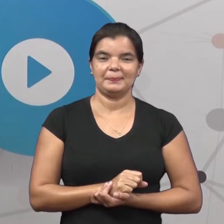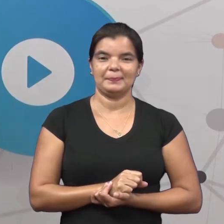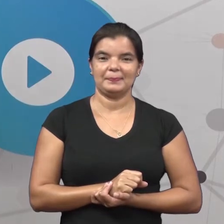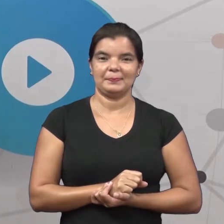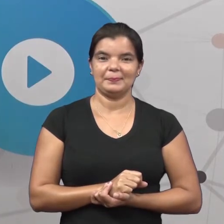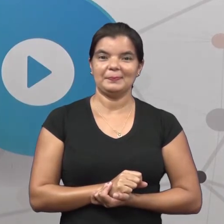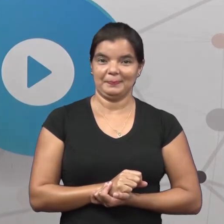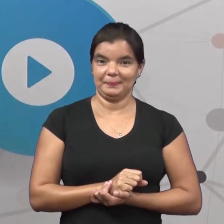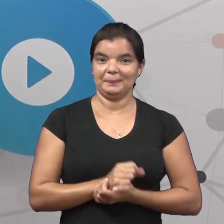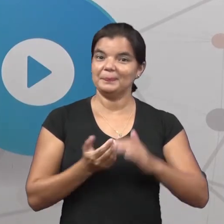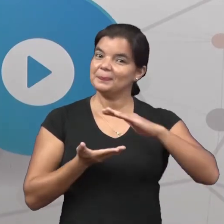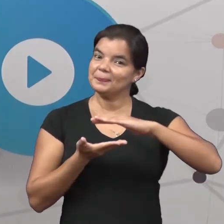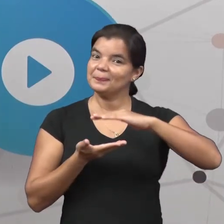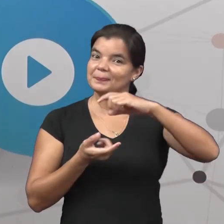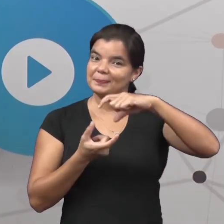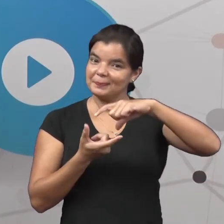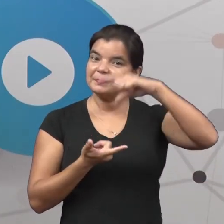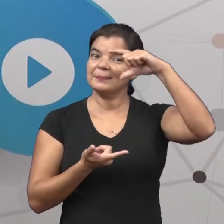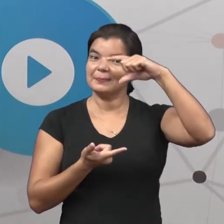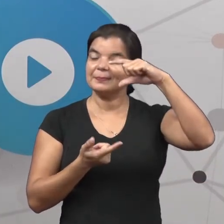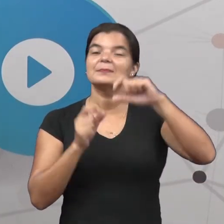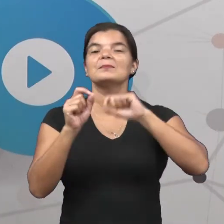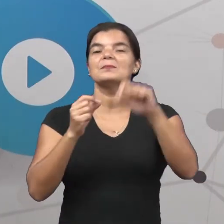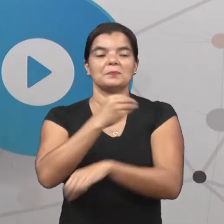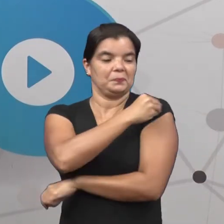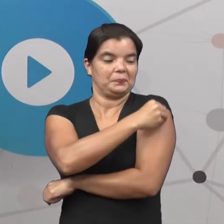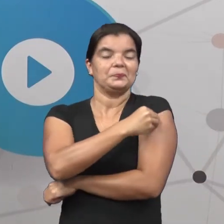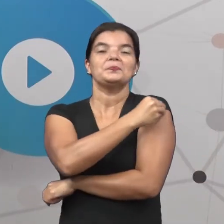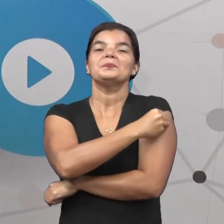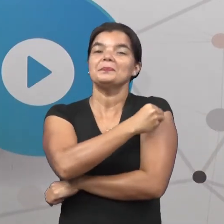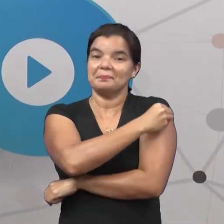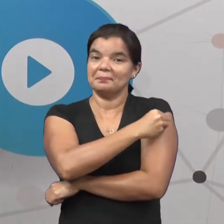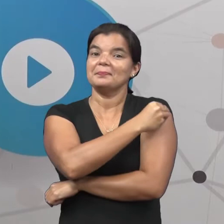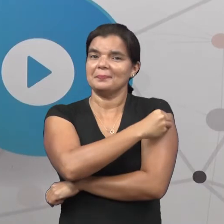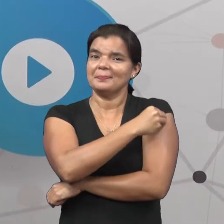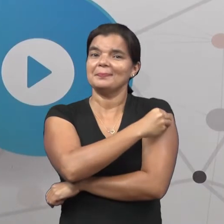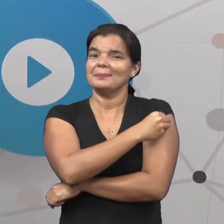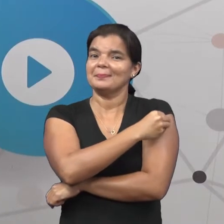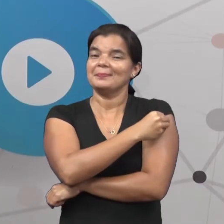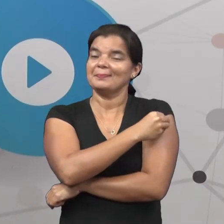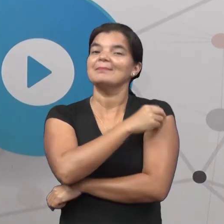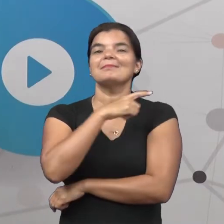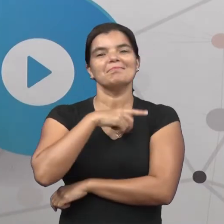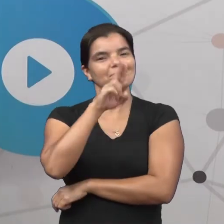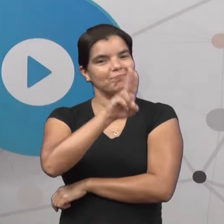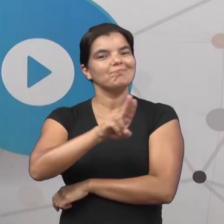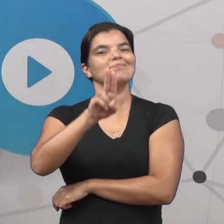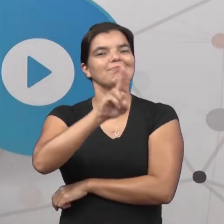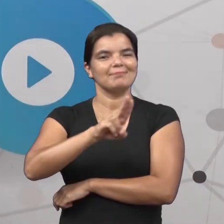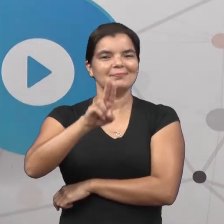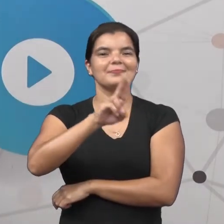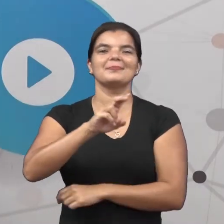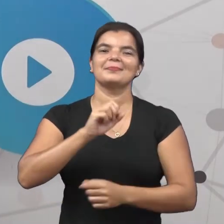Uma garrafinha de álcool em gel. Isso, o álcool em gel que tanto está sendo usado.